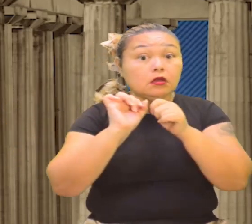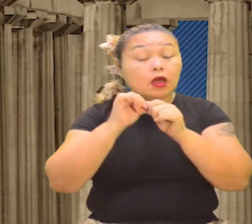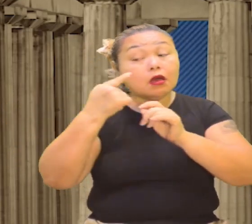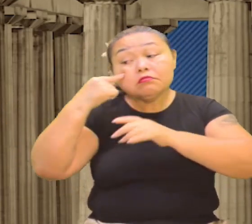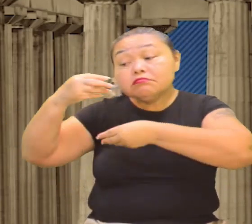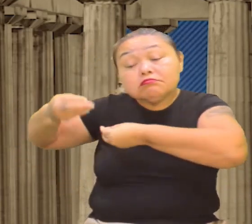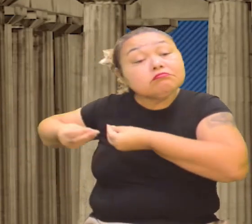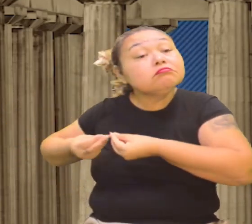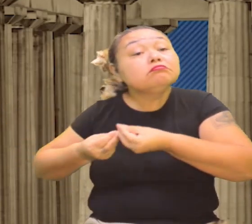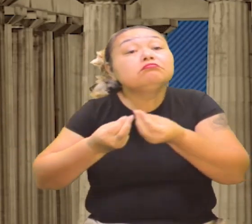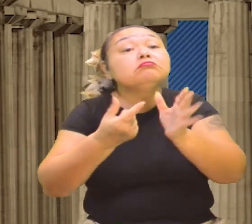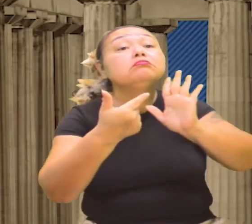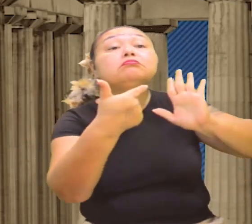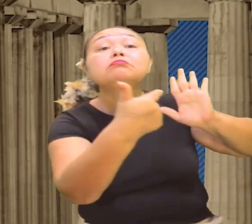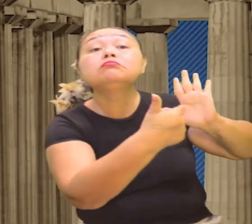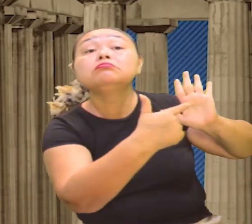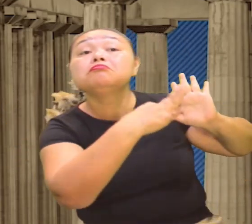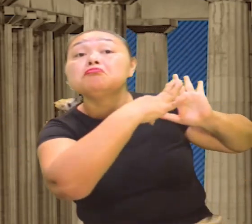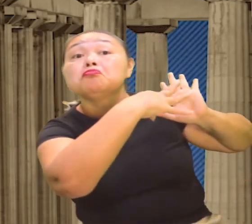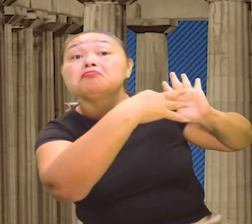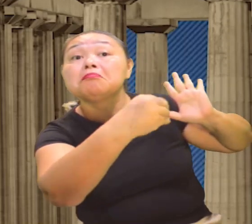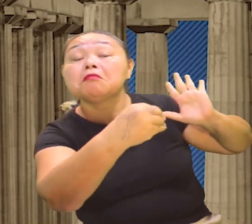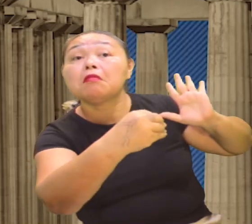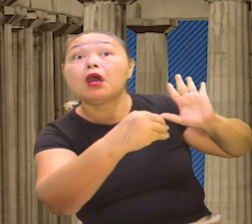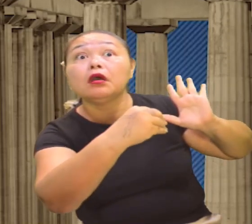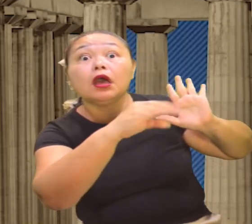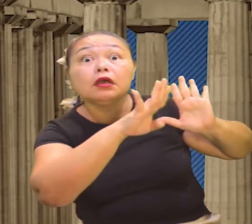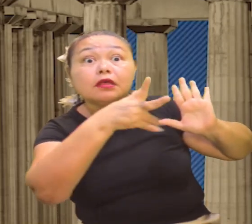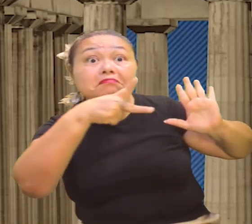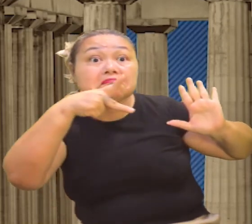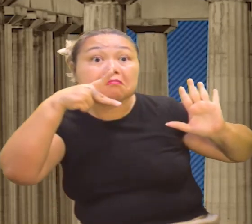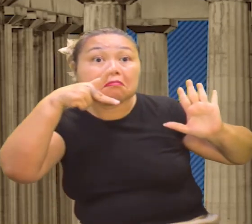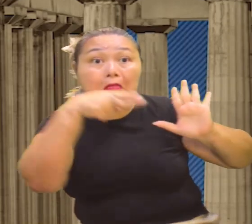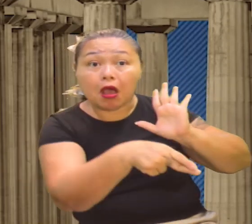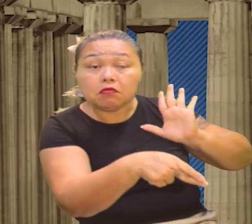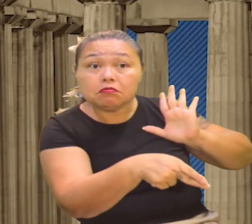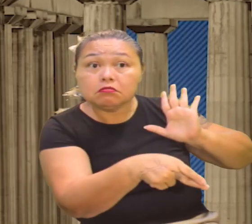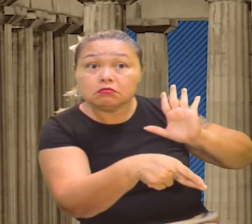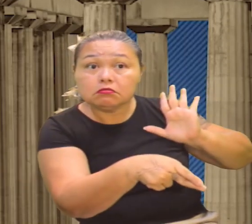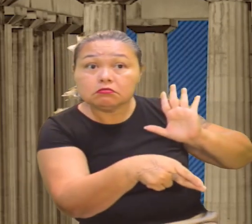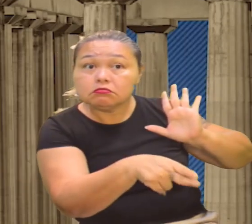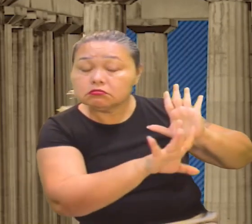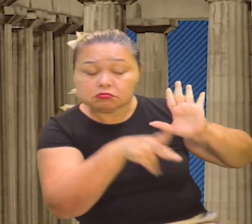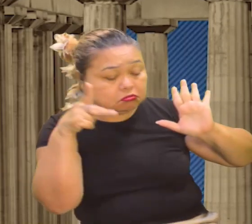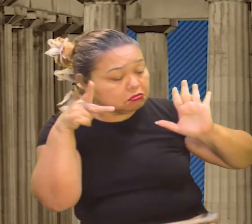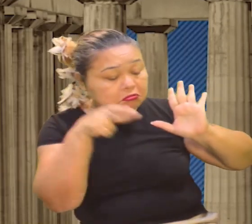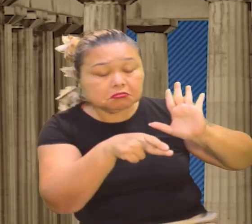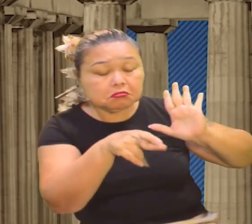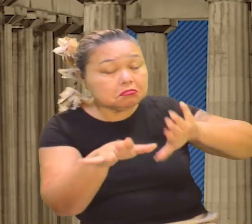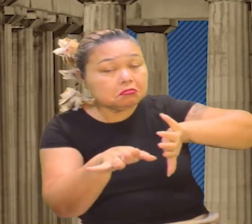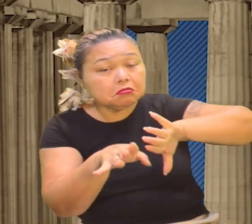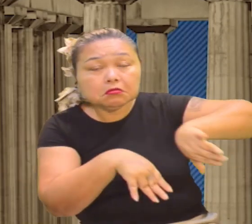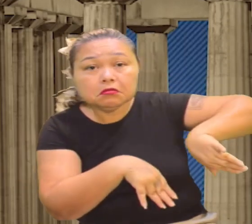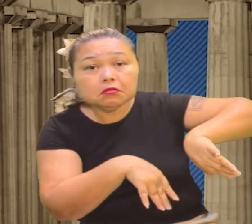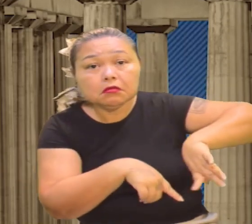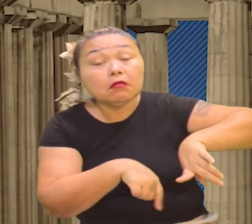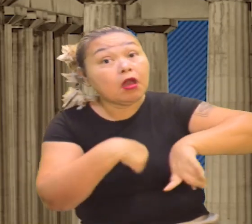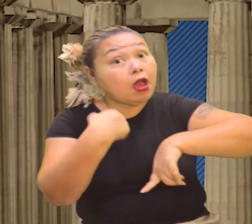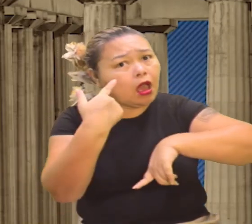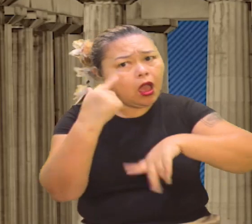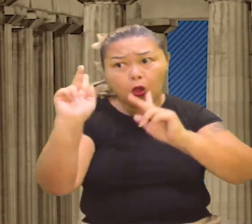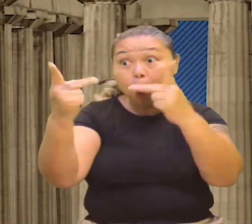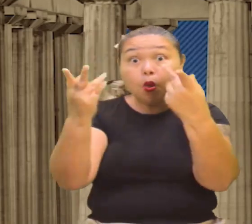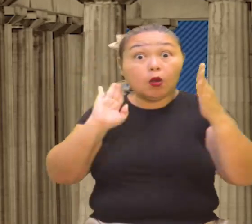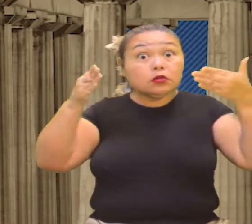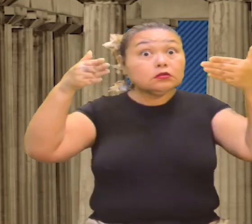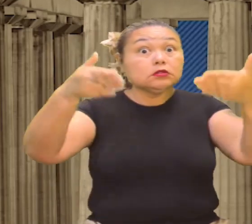trazia, oferecia para a sociedade. Aí isso foi quebrado? Houve uma ruptura nessa perspectiva? Aí eles diziam, ó, o ser